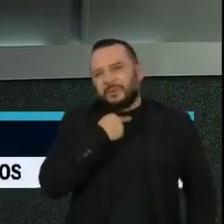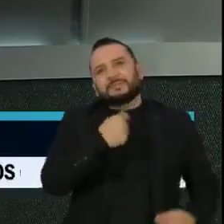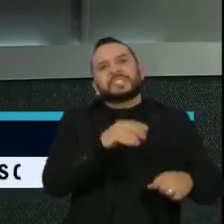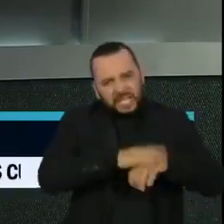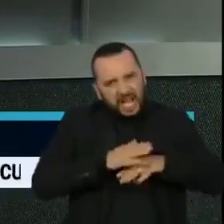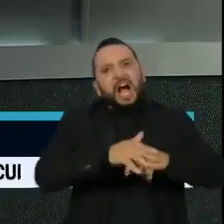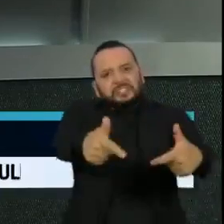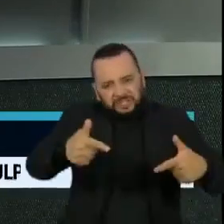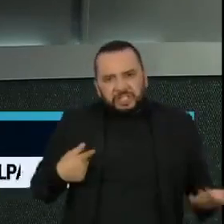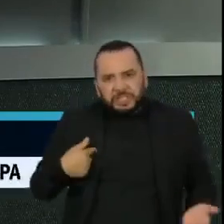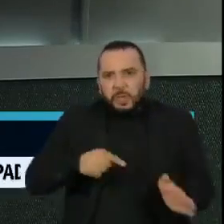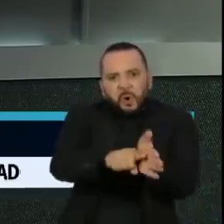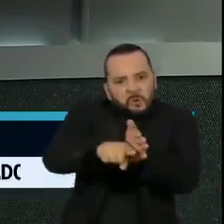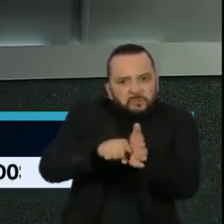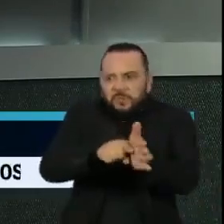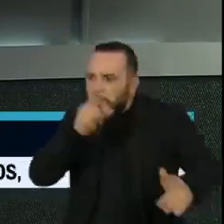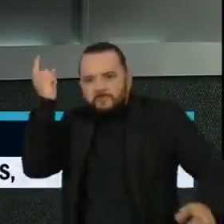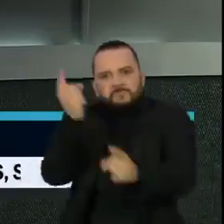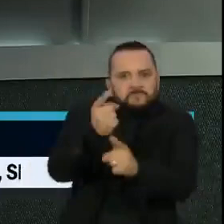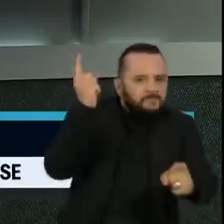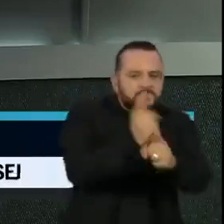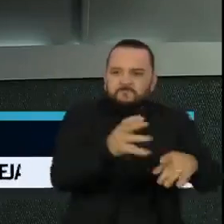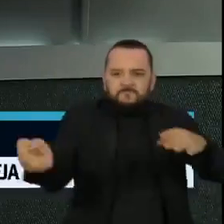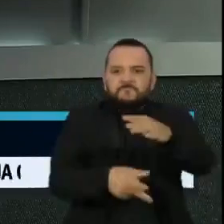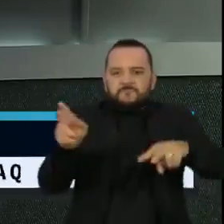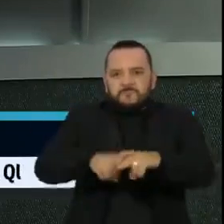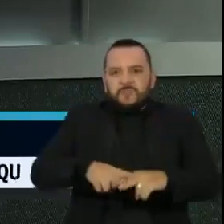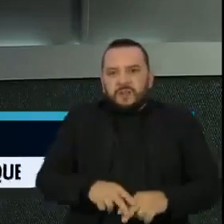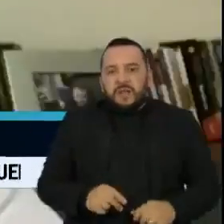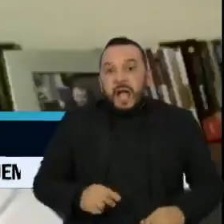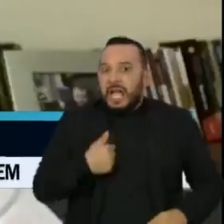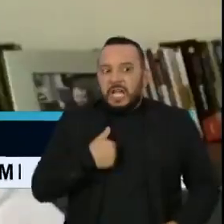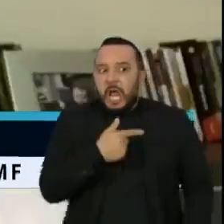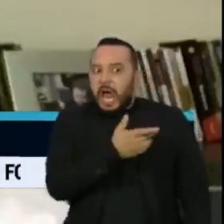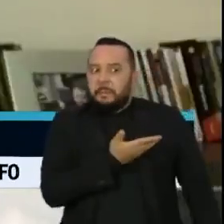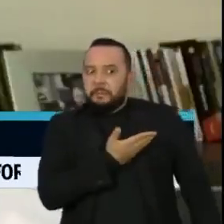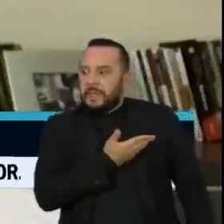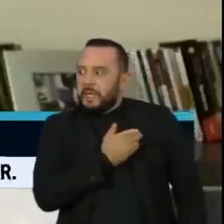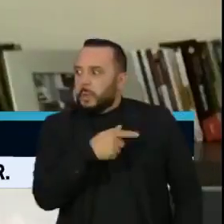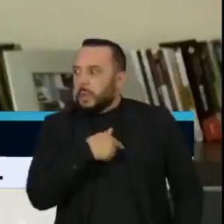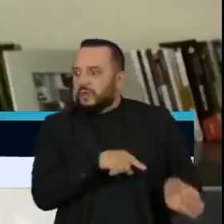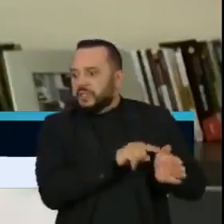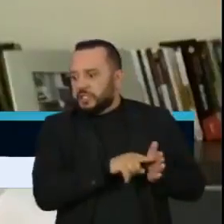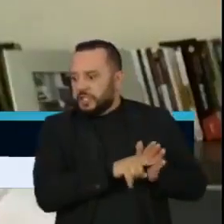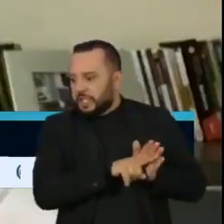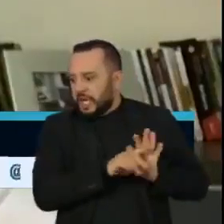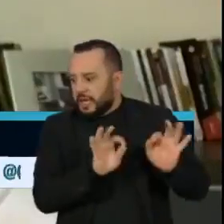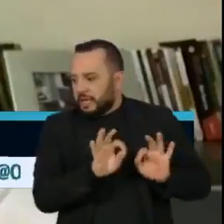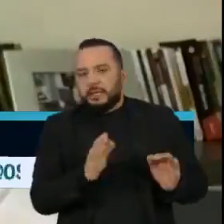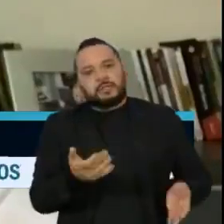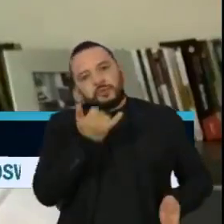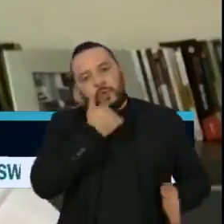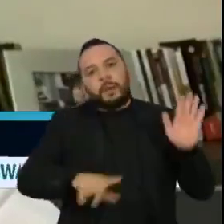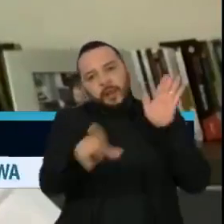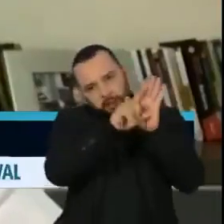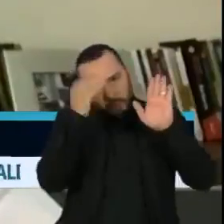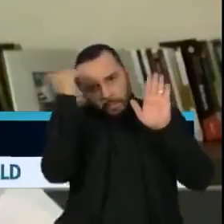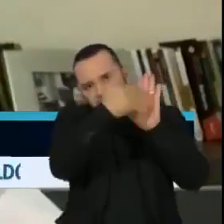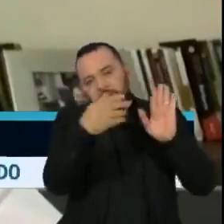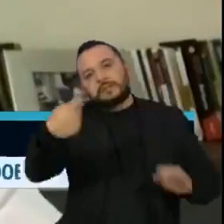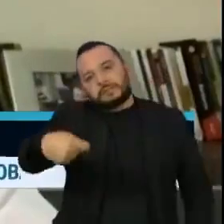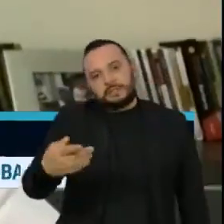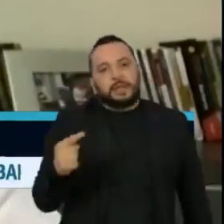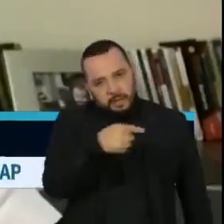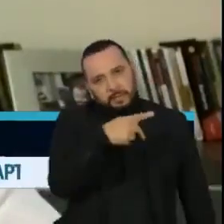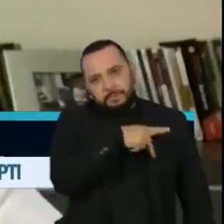agir. E ele não age porque o cara é amigo dele ou é inimigo, ele age porque a lei o obriga a fazer isso com o presidente. Isso é